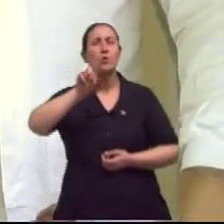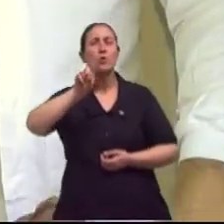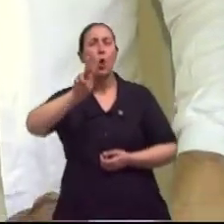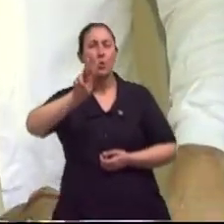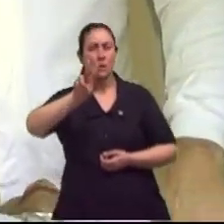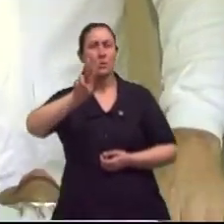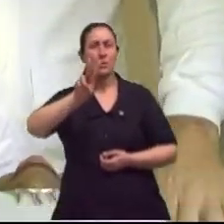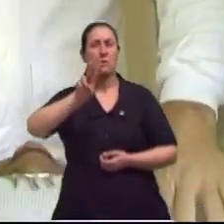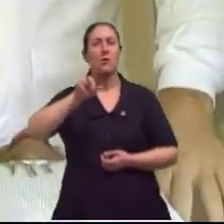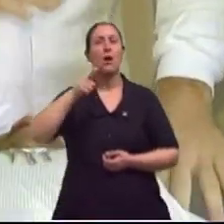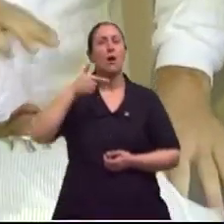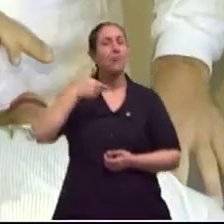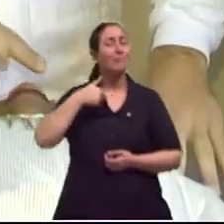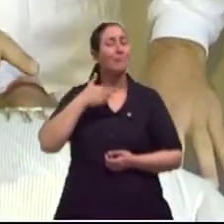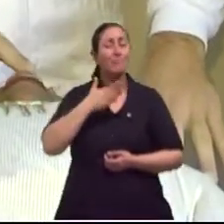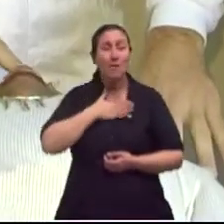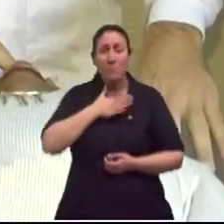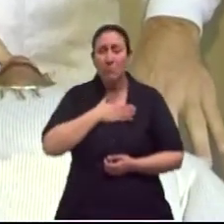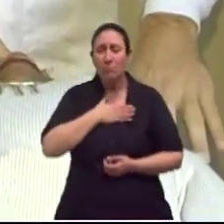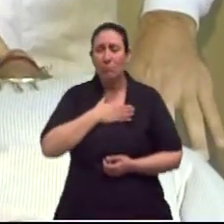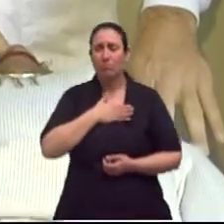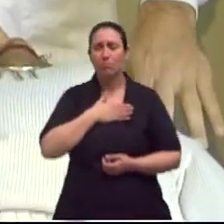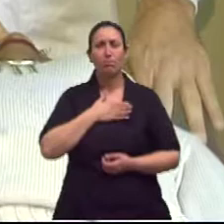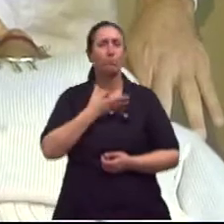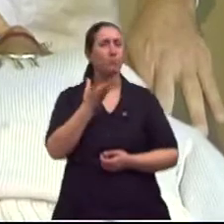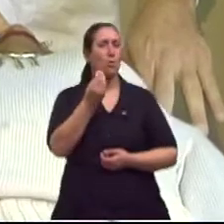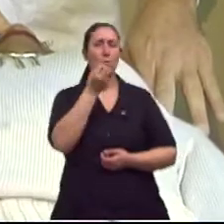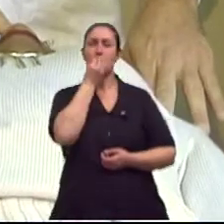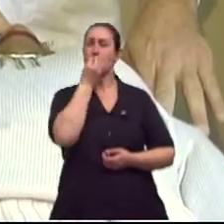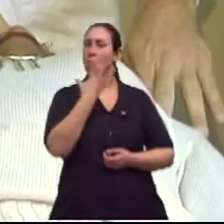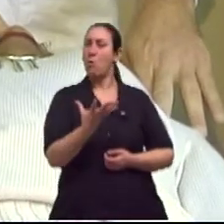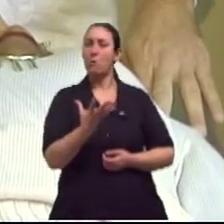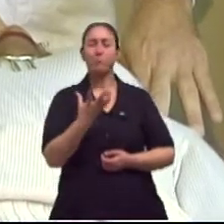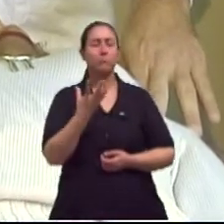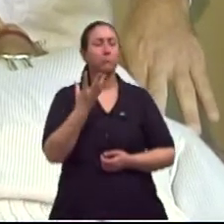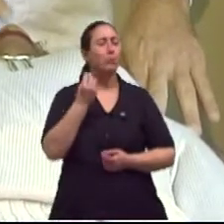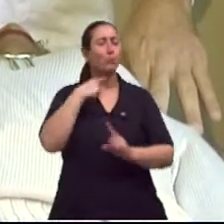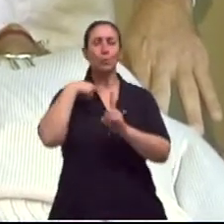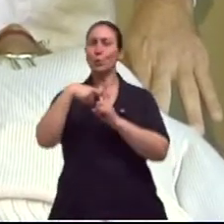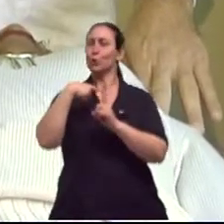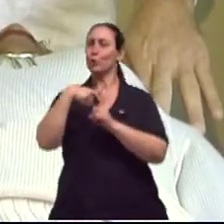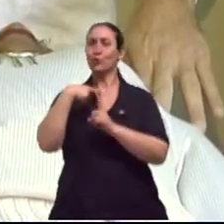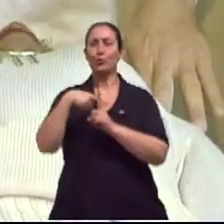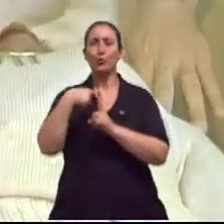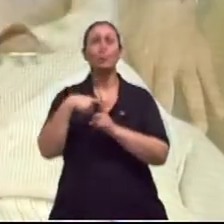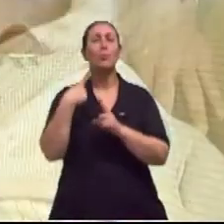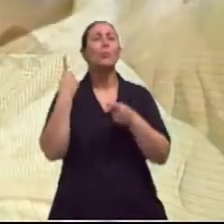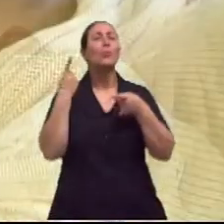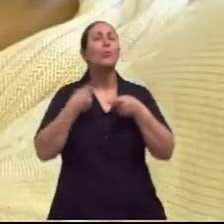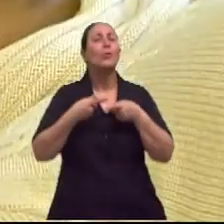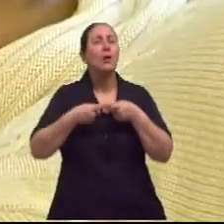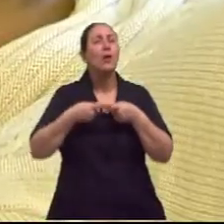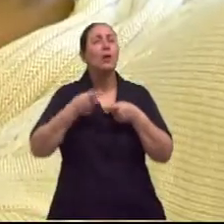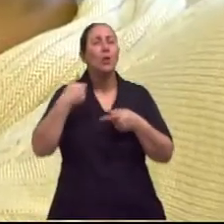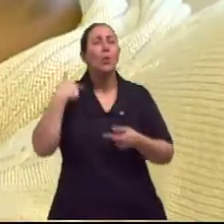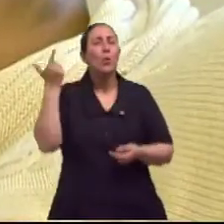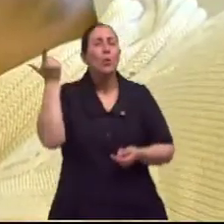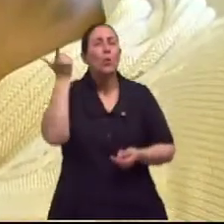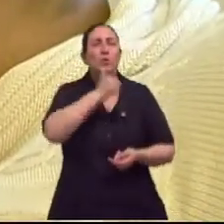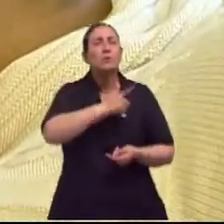né. E, para mim, assim, foi uma mudança, assim, positiva, né, no sentido de eu conseguir